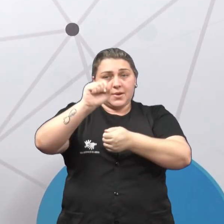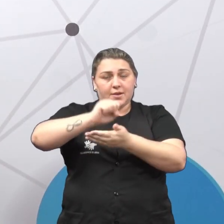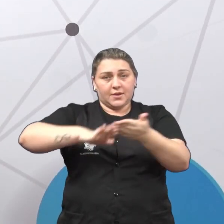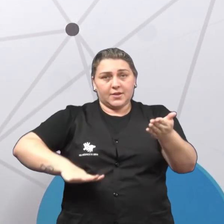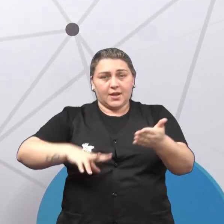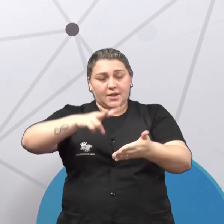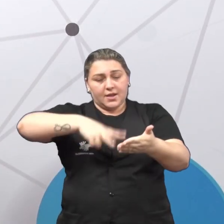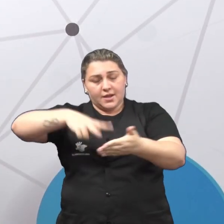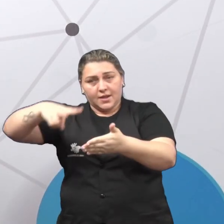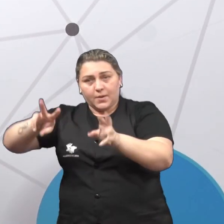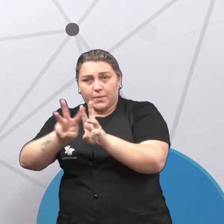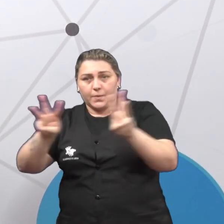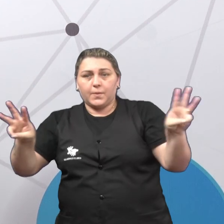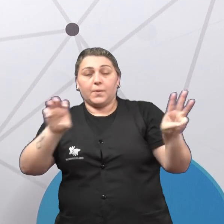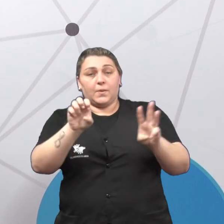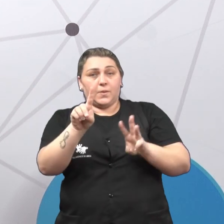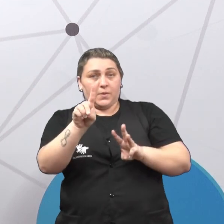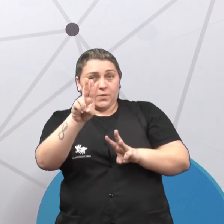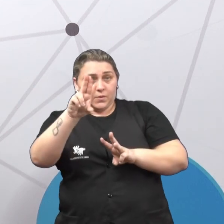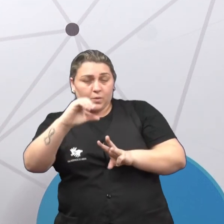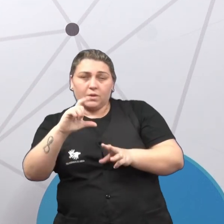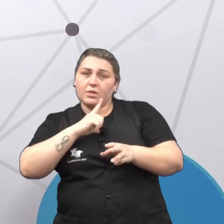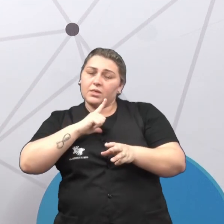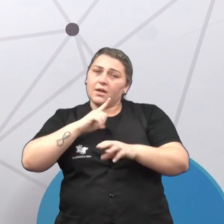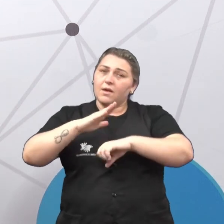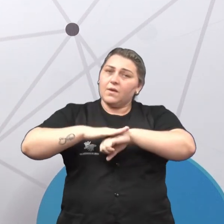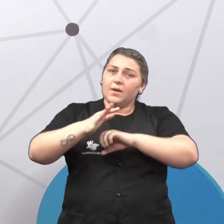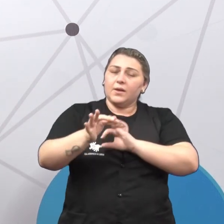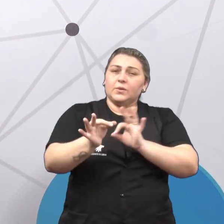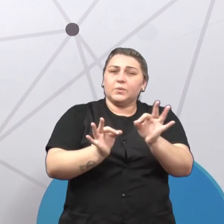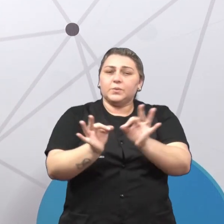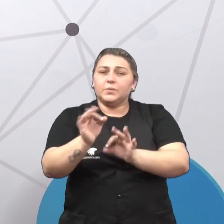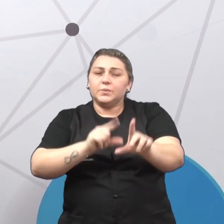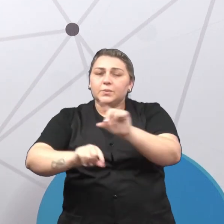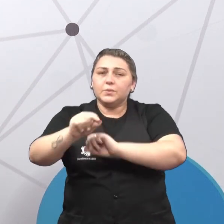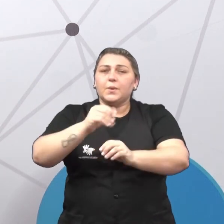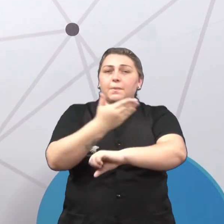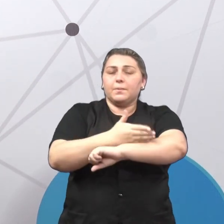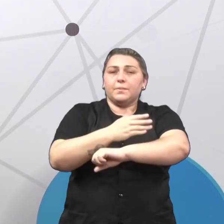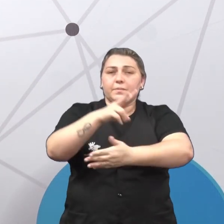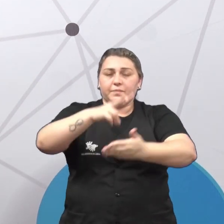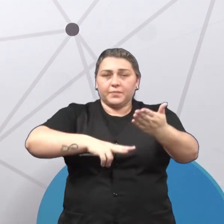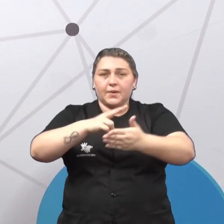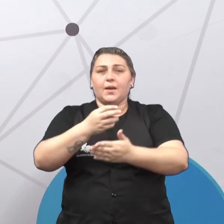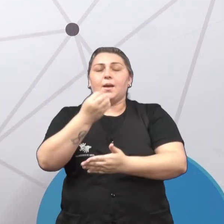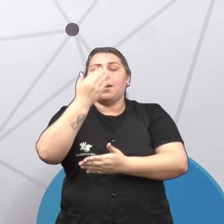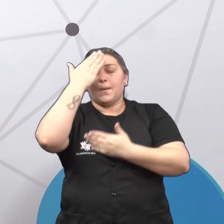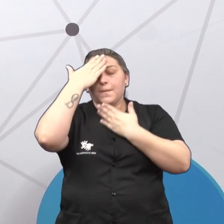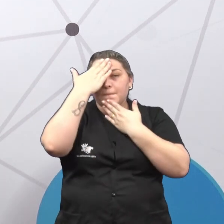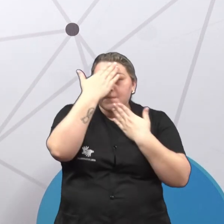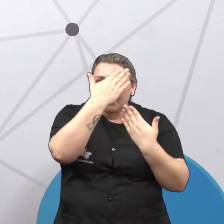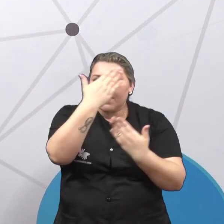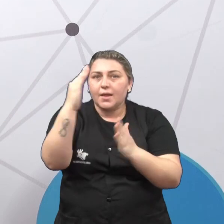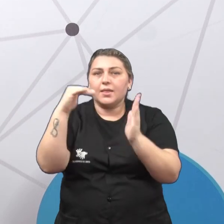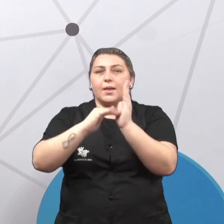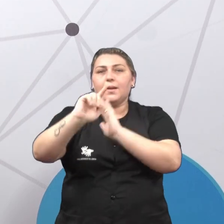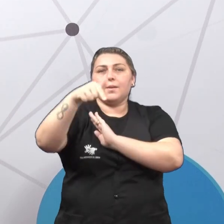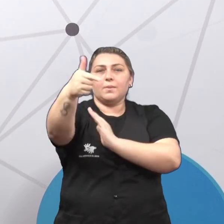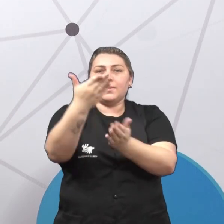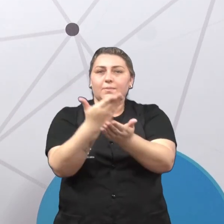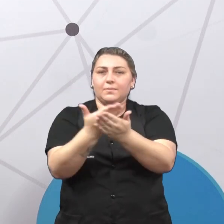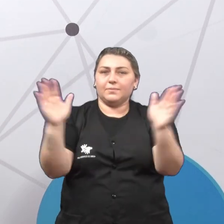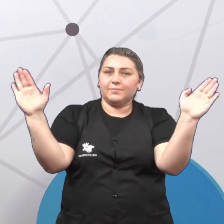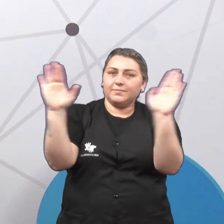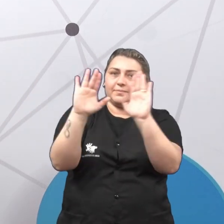De leitura, acesse a plataforma Eduque. Lá vai ter várias opções para você praticar a leitura, tá bom? Muitas graças e até a próxima